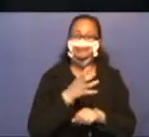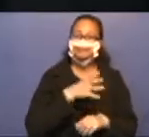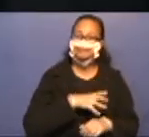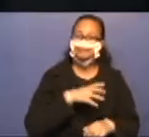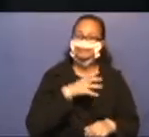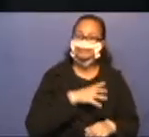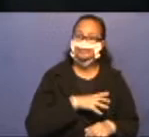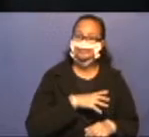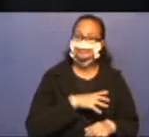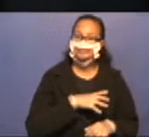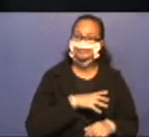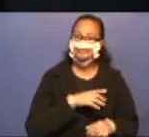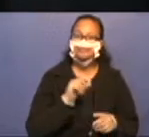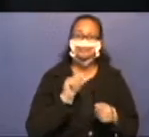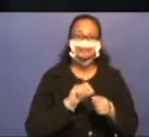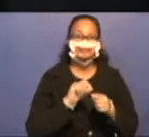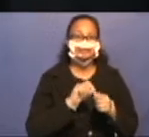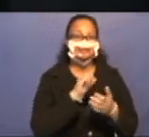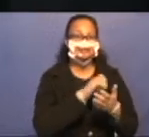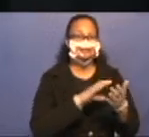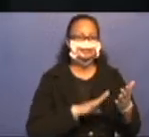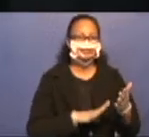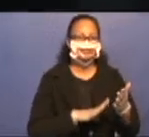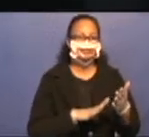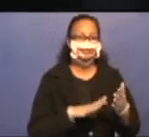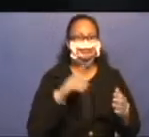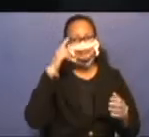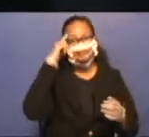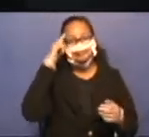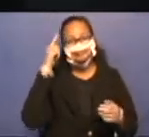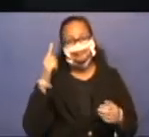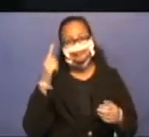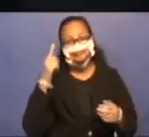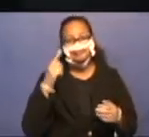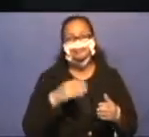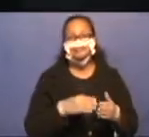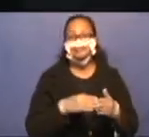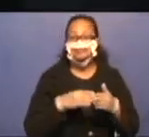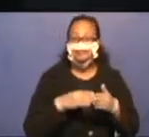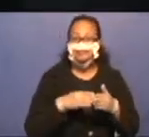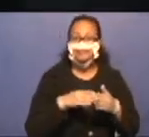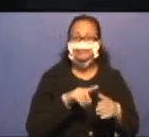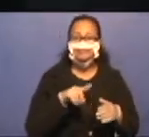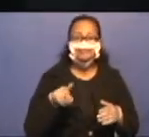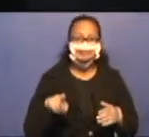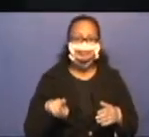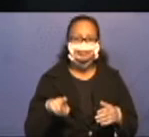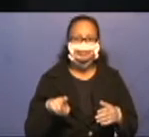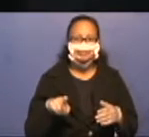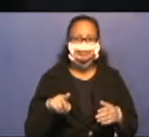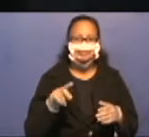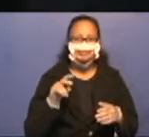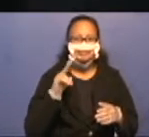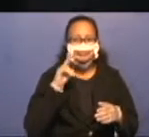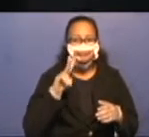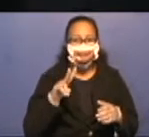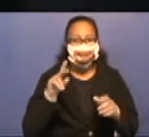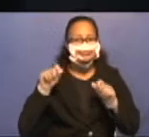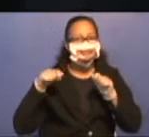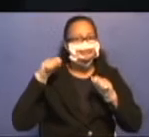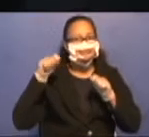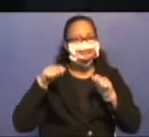Para vocês resolverem algumas atividades, peçamos para que vocês ouvem a videoaula